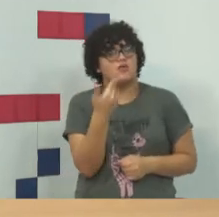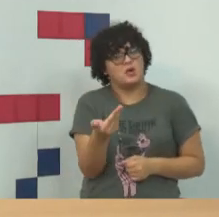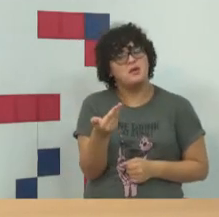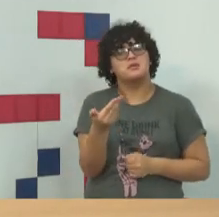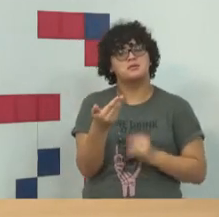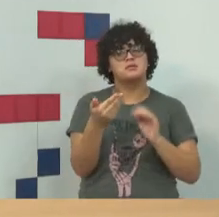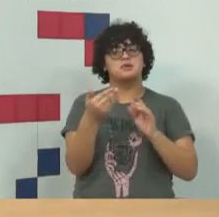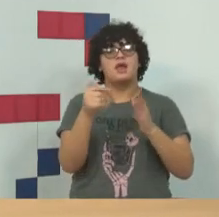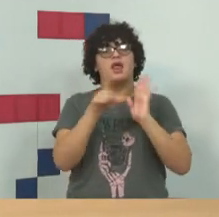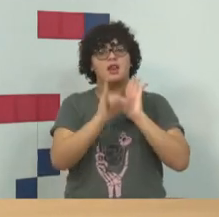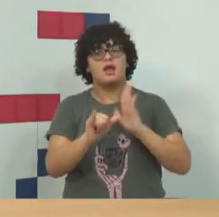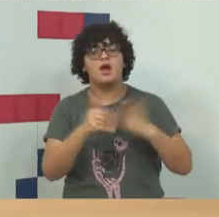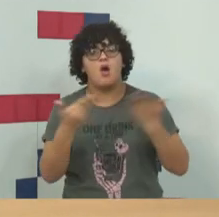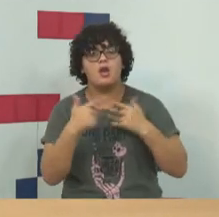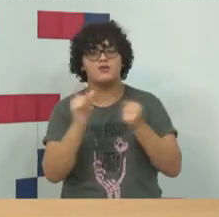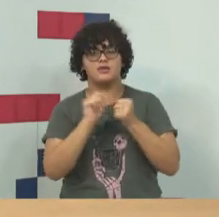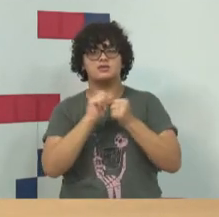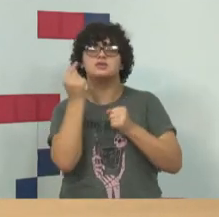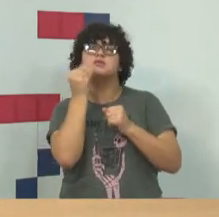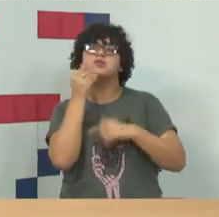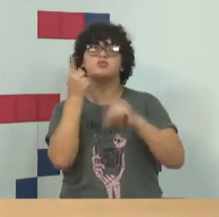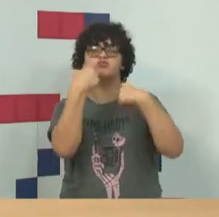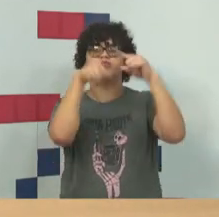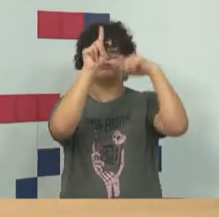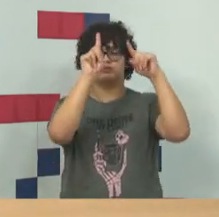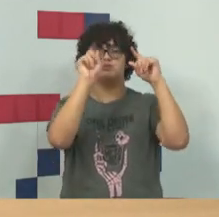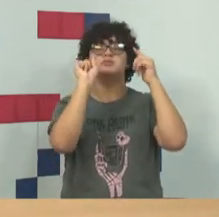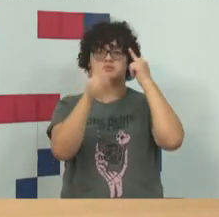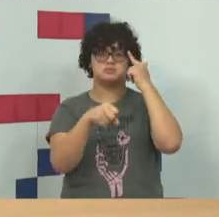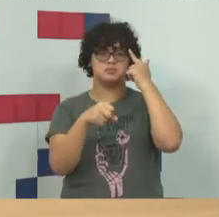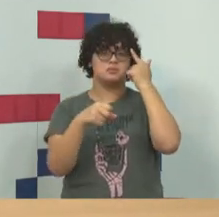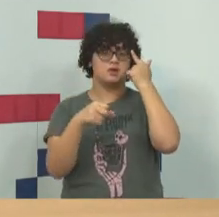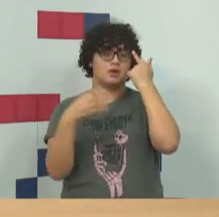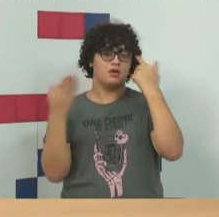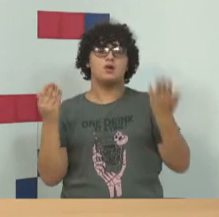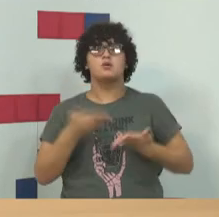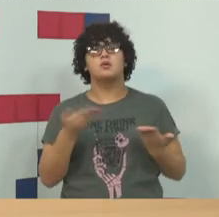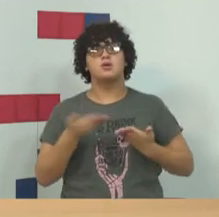mal produzida evolua. Em relação